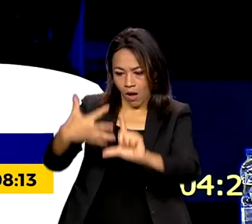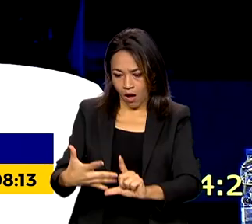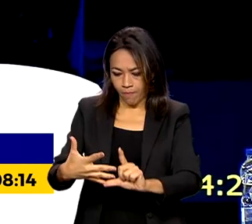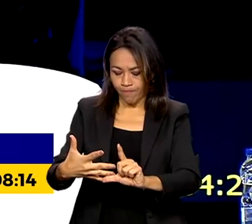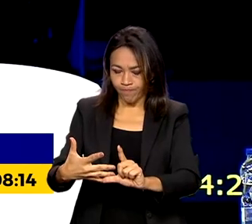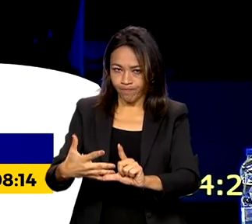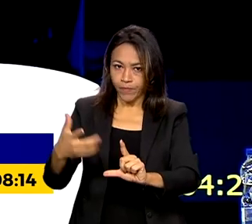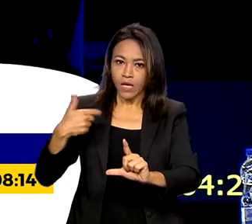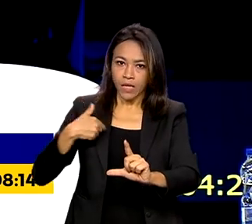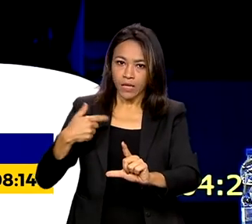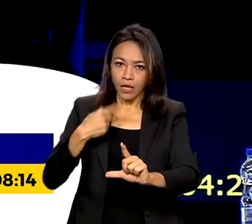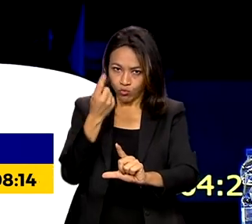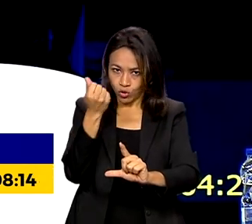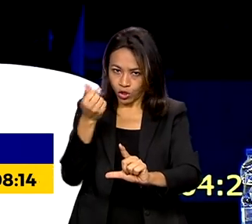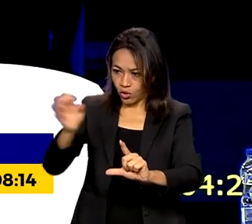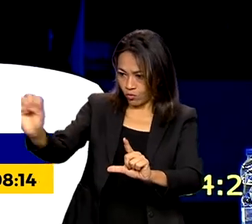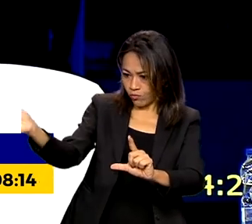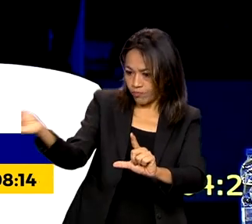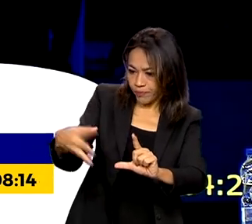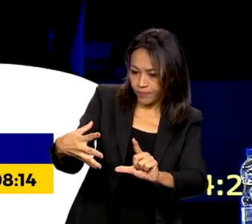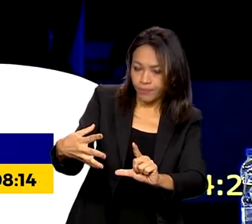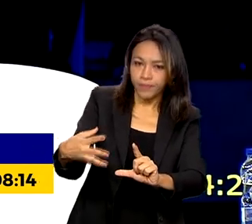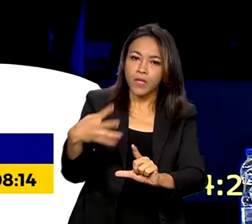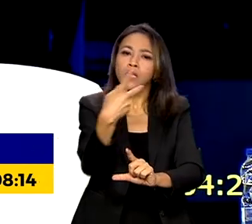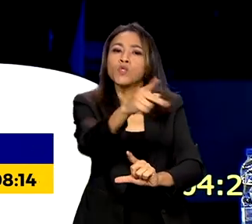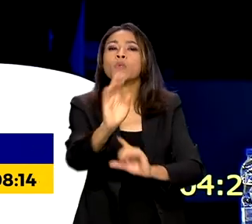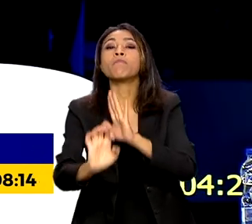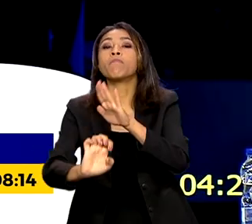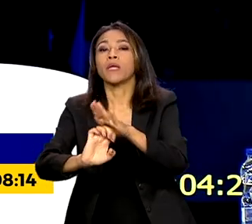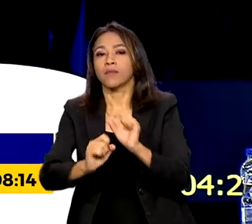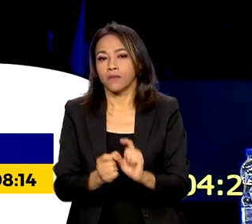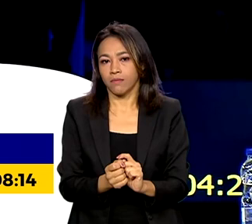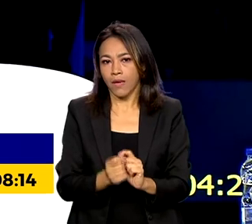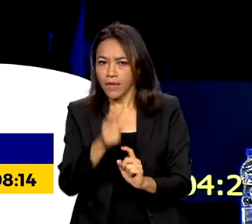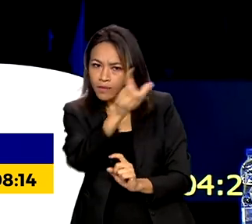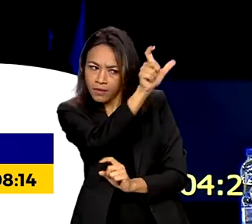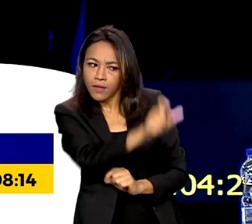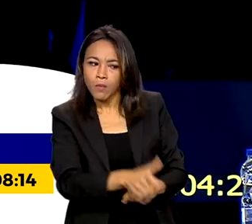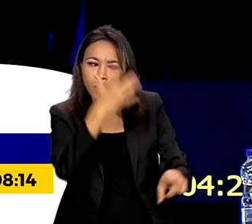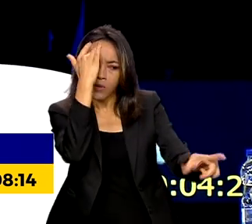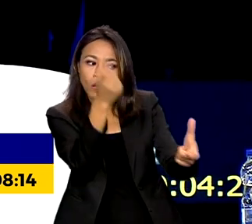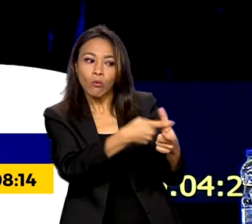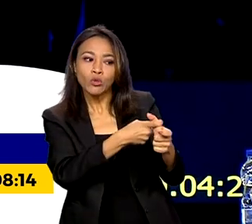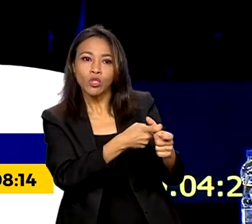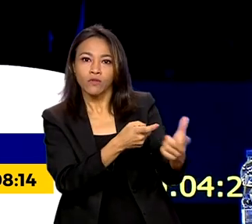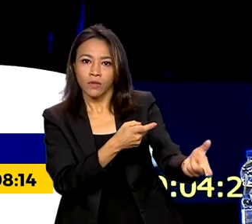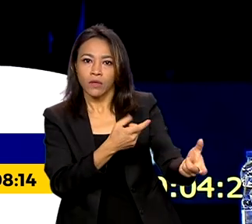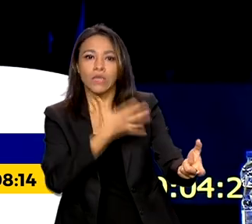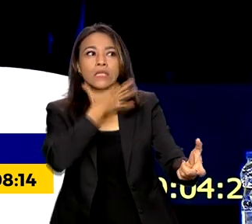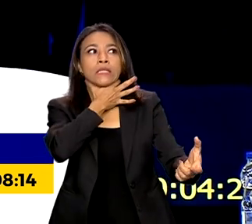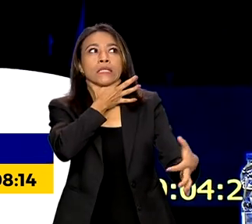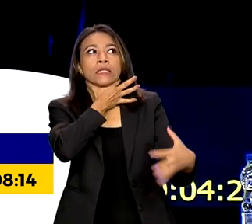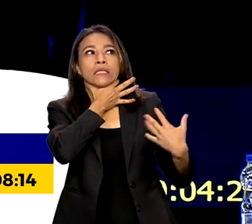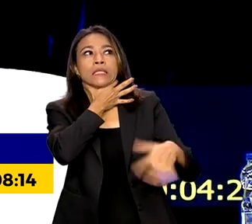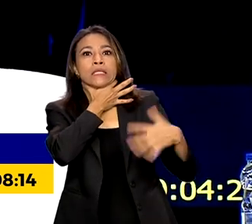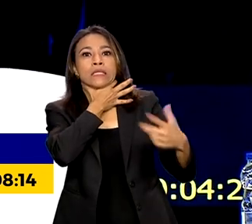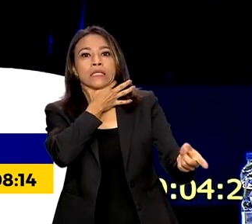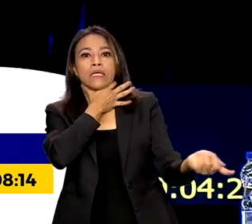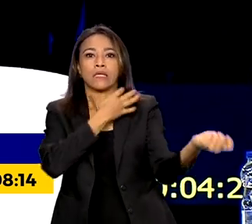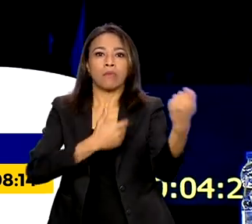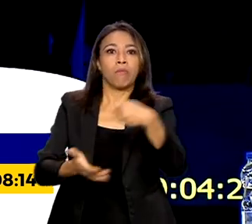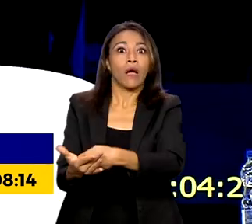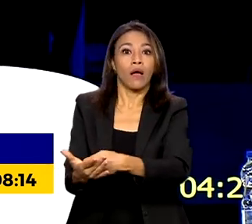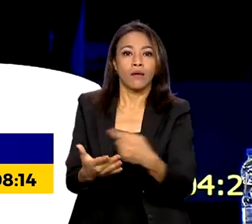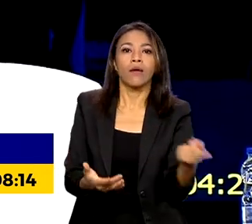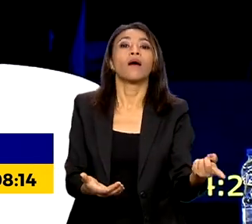receber na sua loja, na sua empresa, tem lá uma pessoa que te deve, a pessoa também está te deve, então